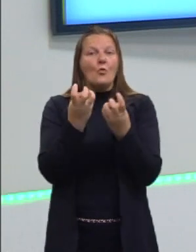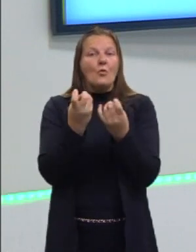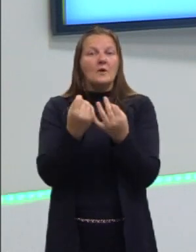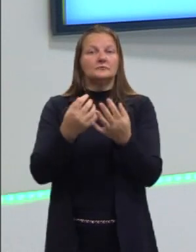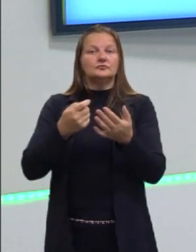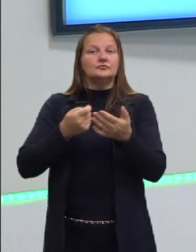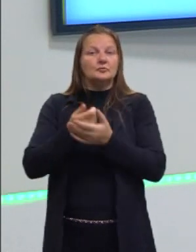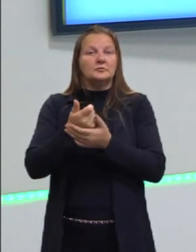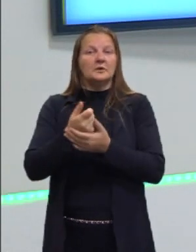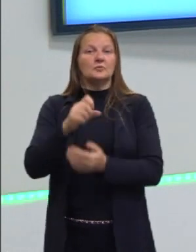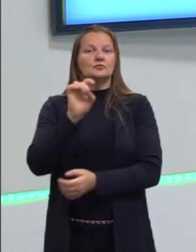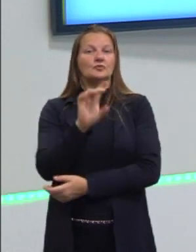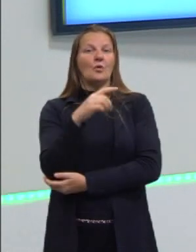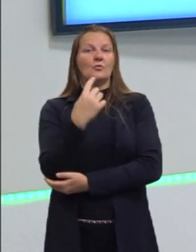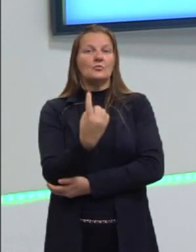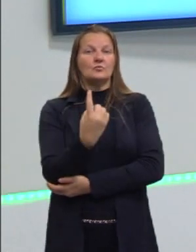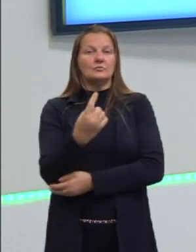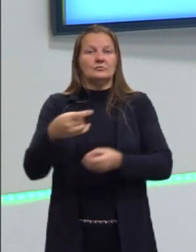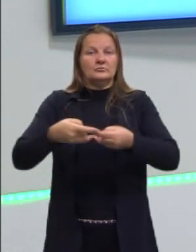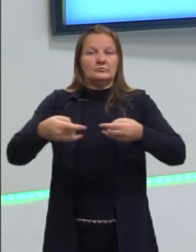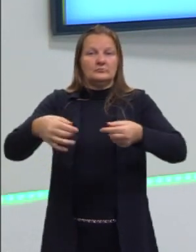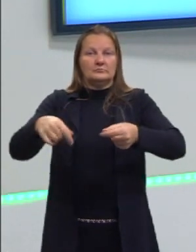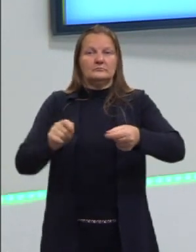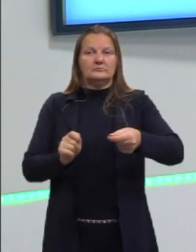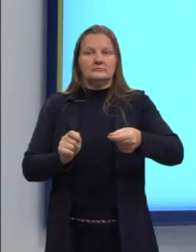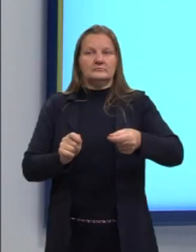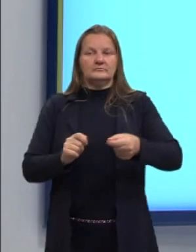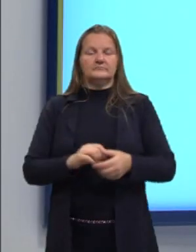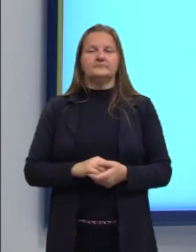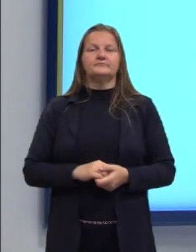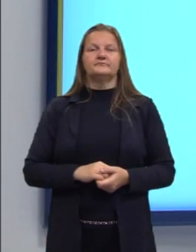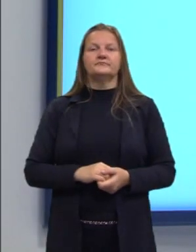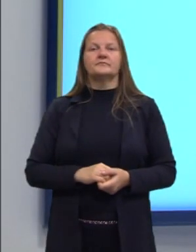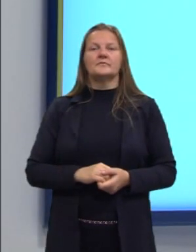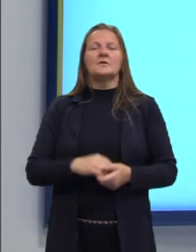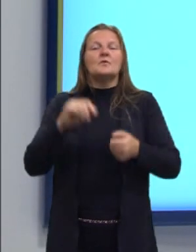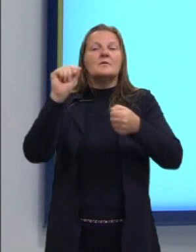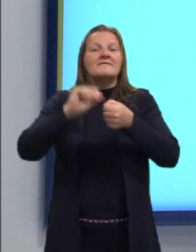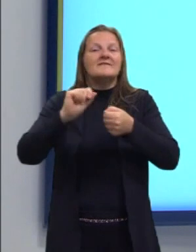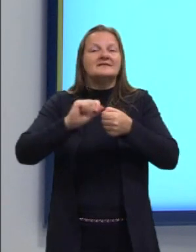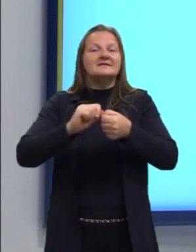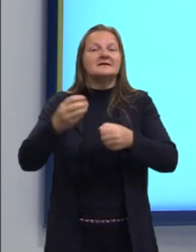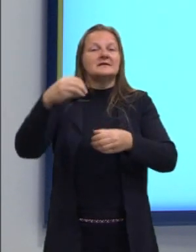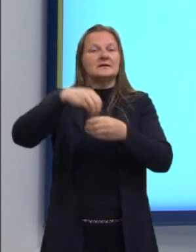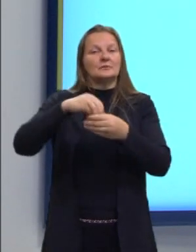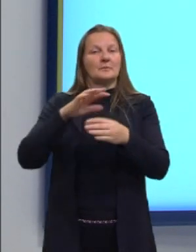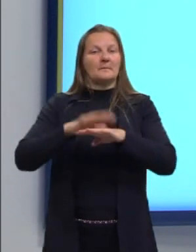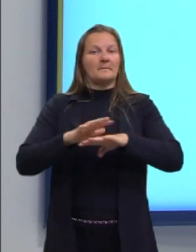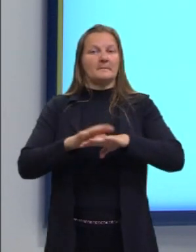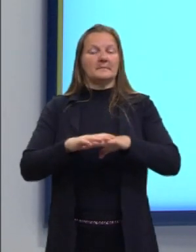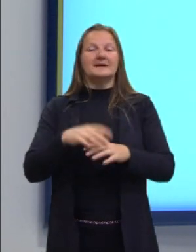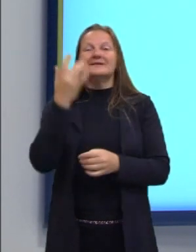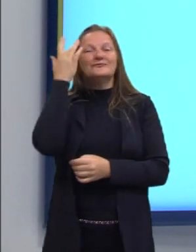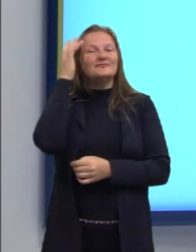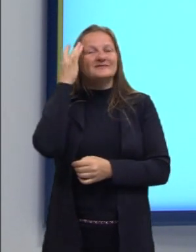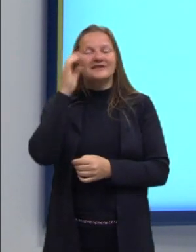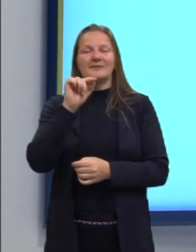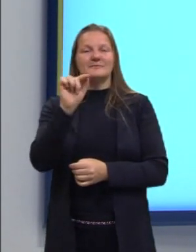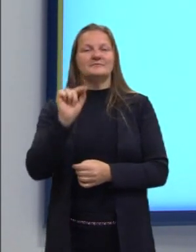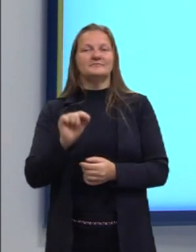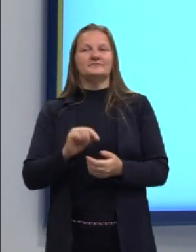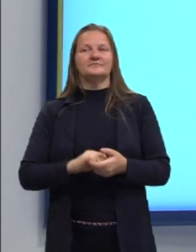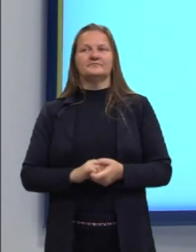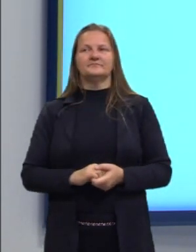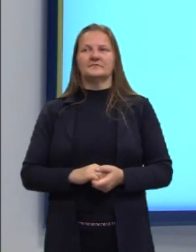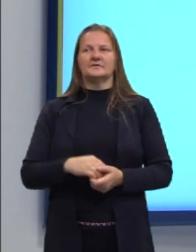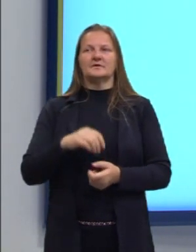alunos compraram um bilhete só. O que que nós vamos fazer na matemática? Quando a gente não sabe o valor, o que que nós